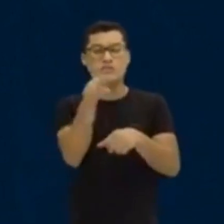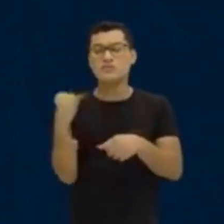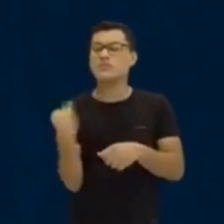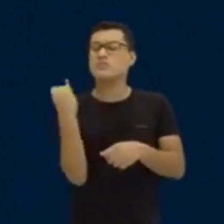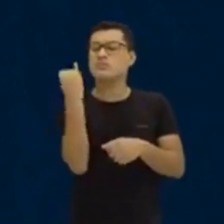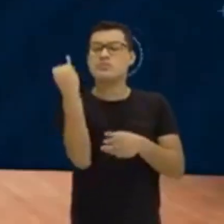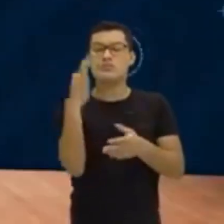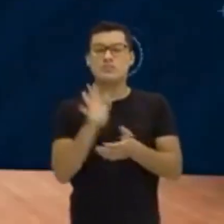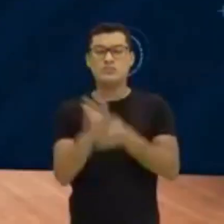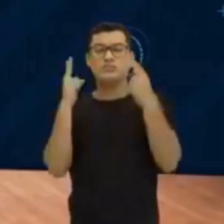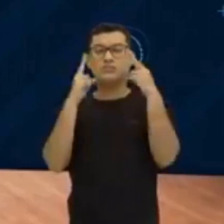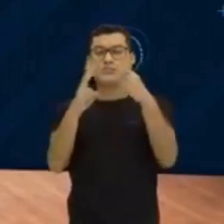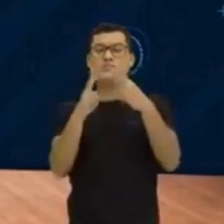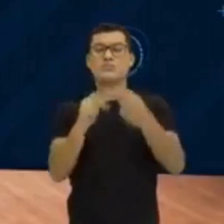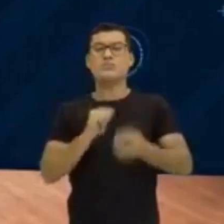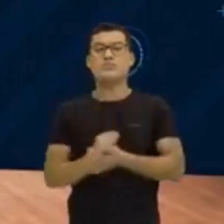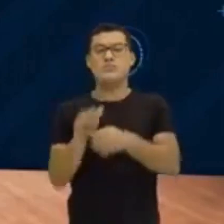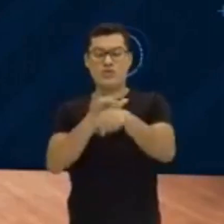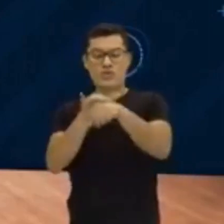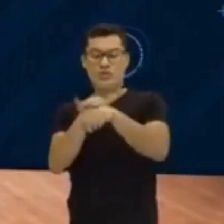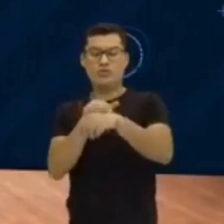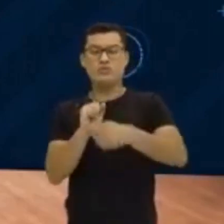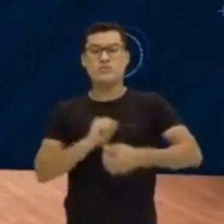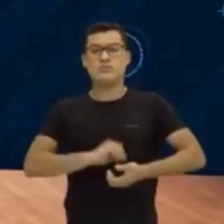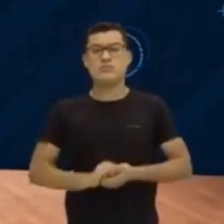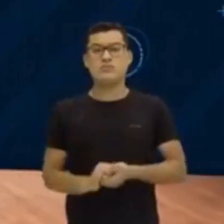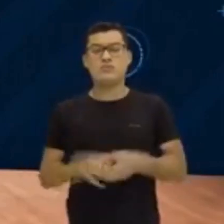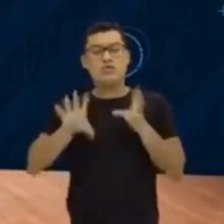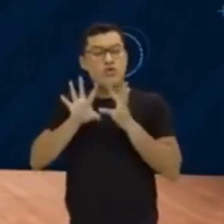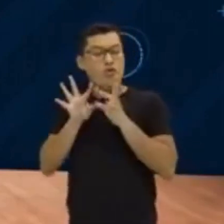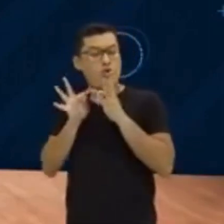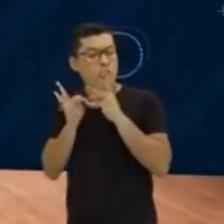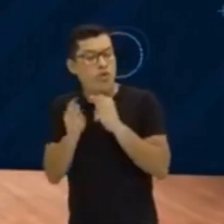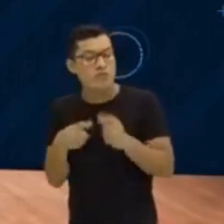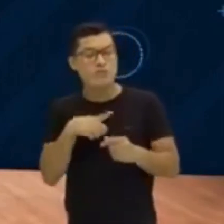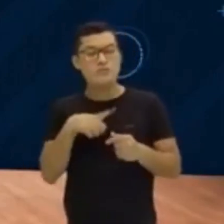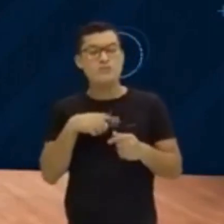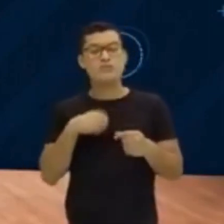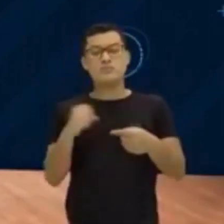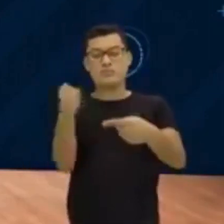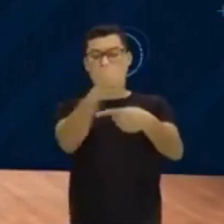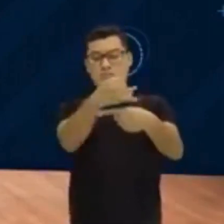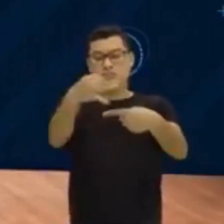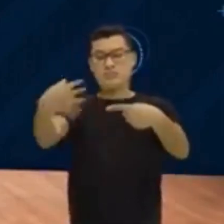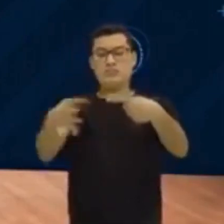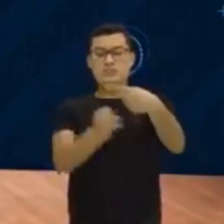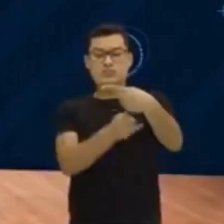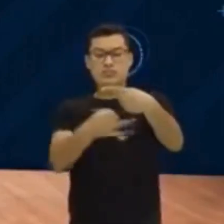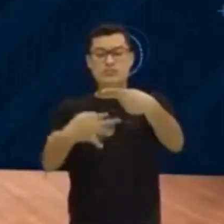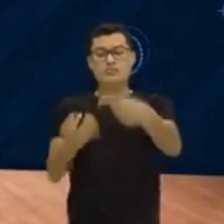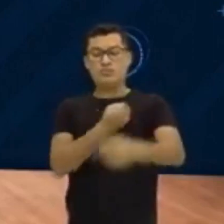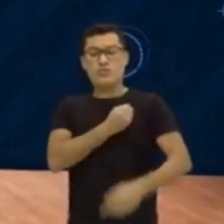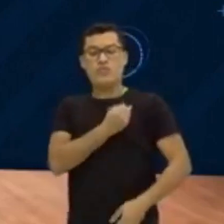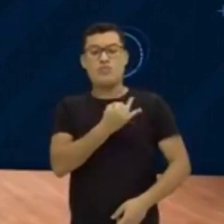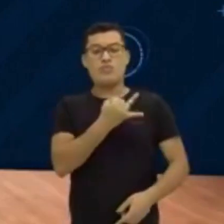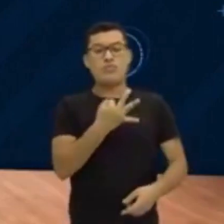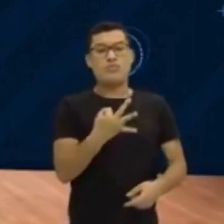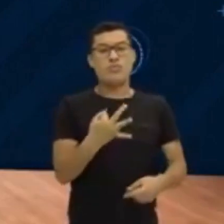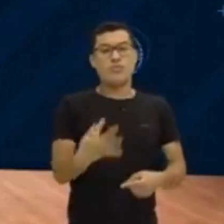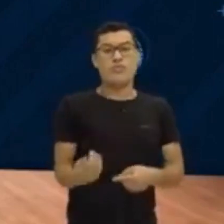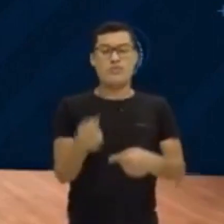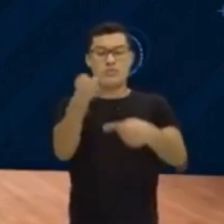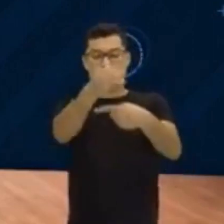Por isso que eu vim aqui olhar pra ti pra conversar. Toda vez que tu tiveres uma fração em que o numerador, o de cima,